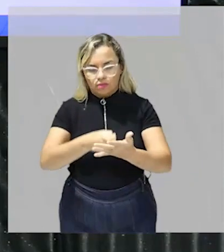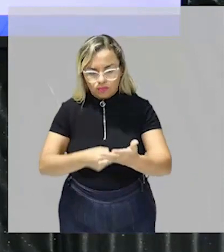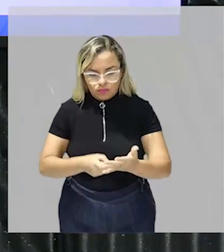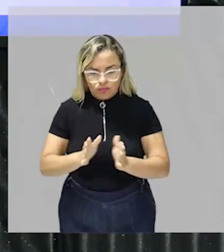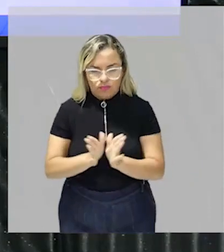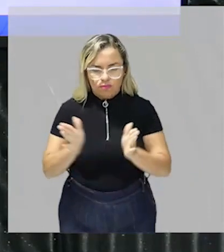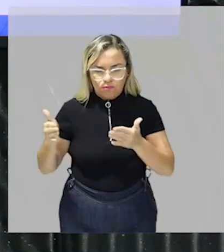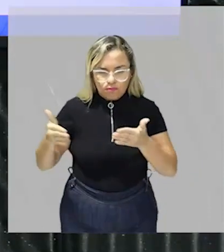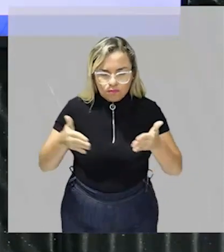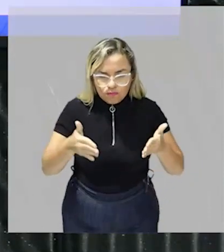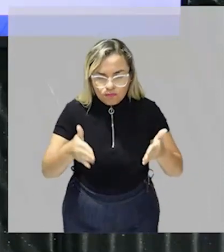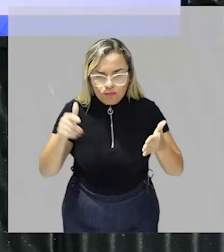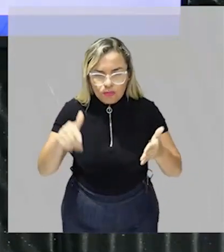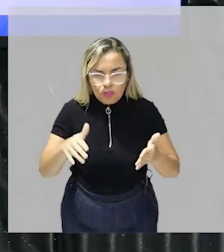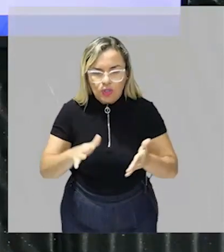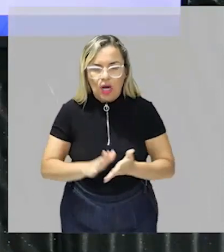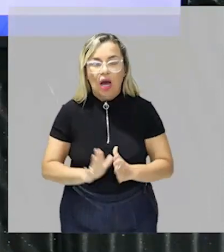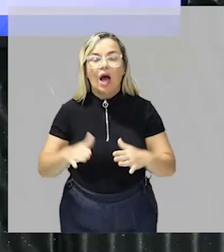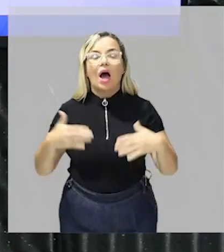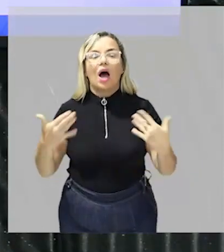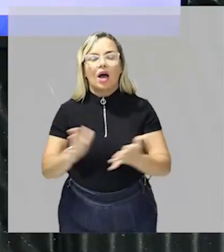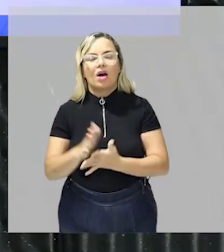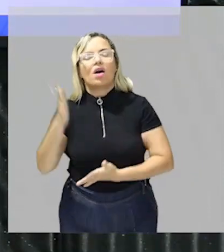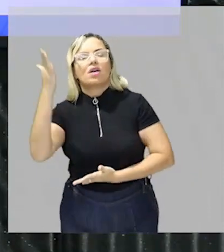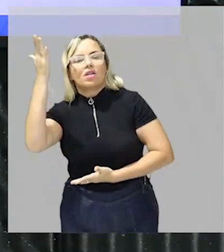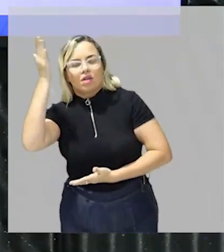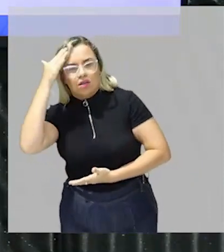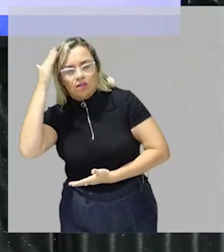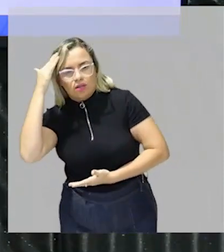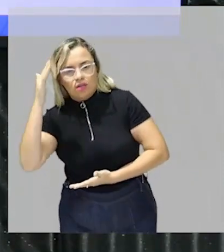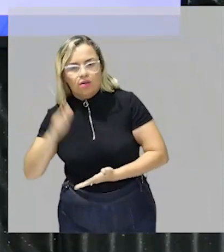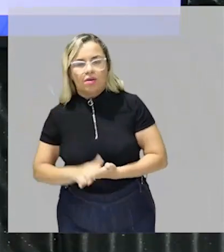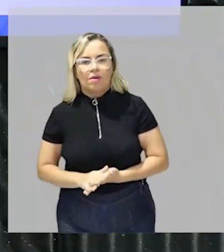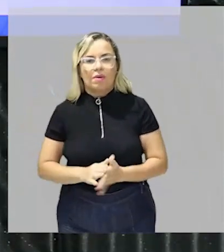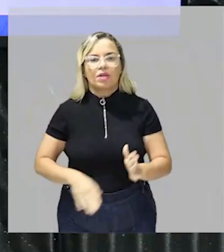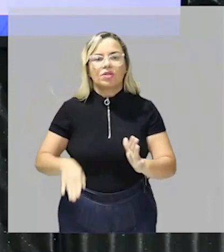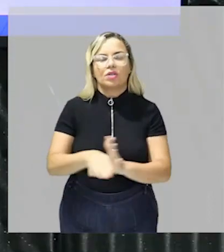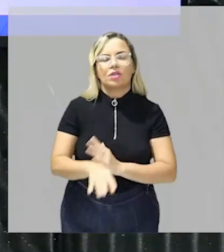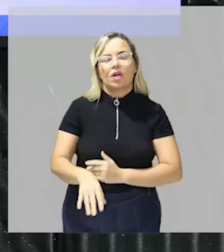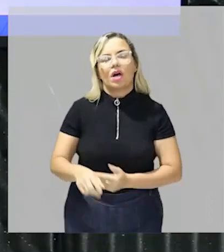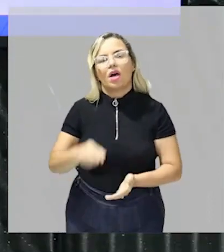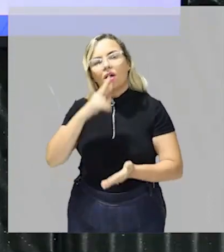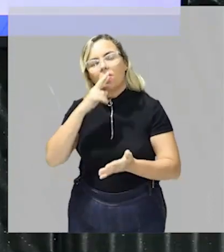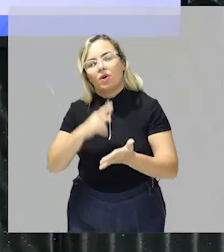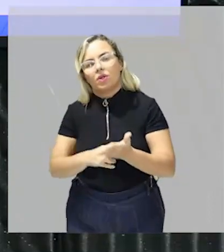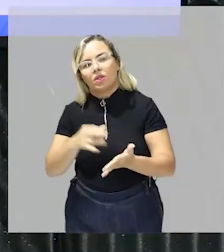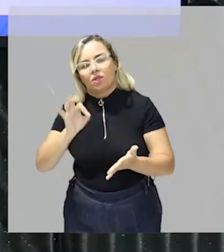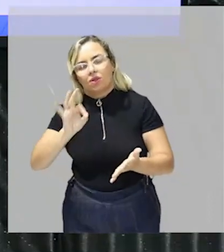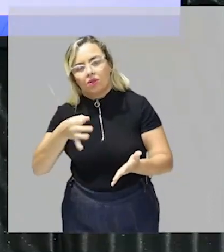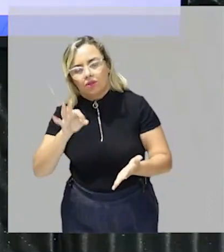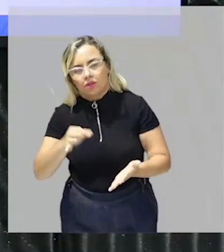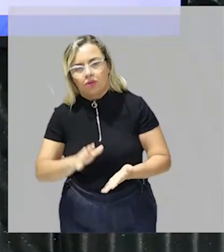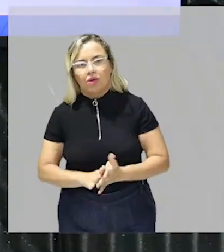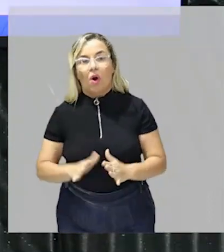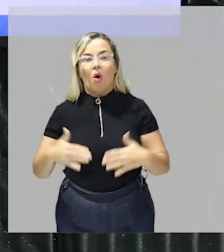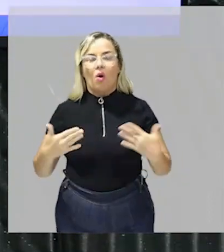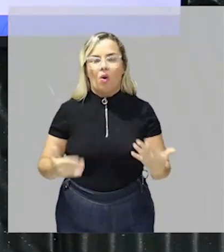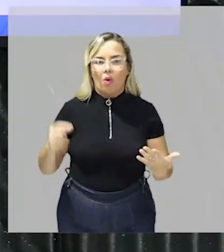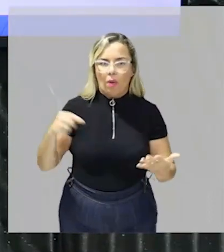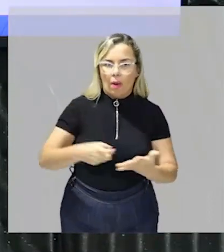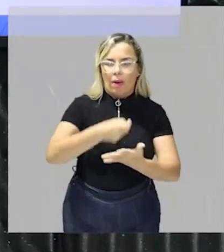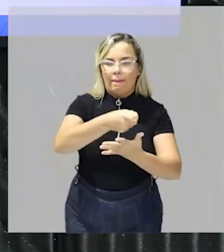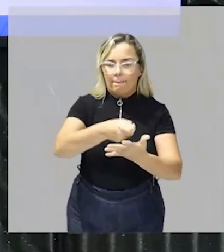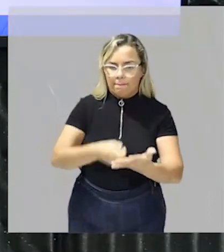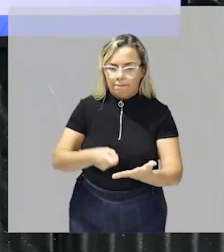informação da melhor forma possível para chegar a resposta correta quando você pega um texto como esse